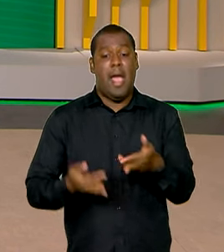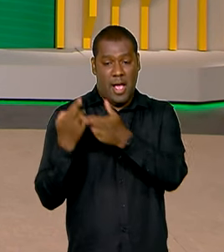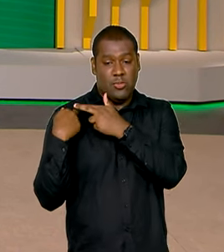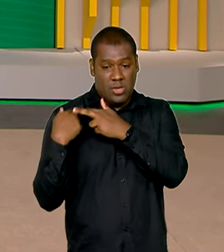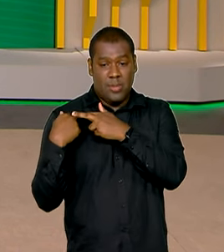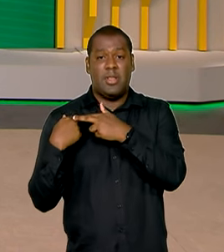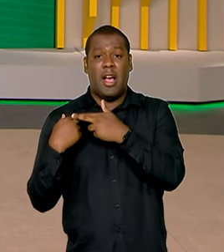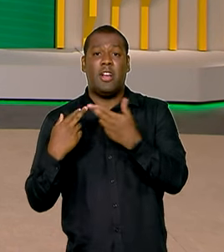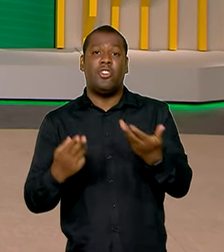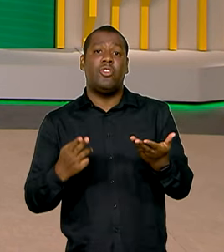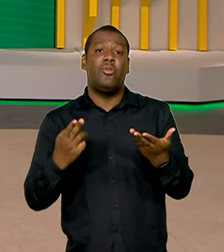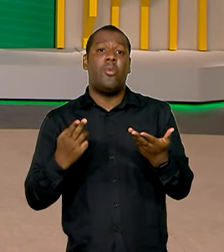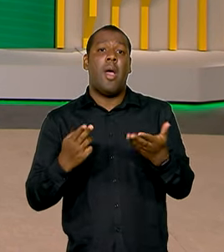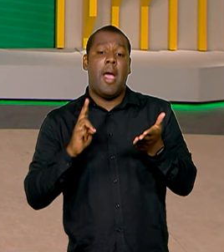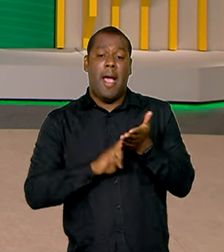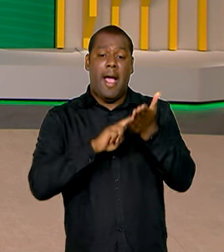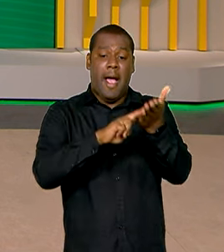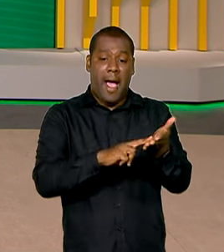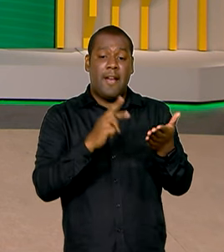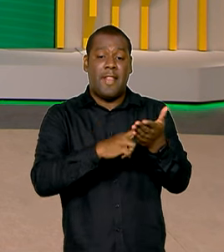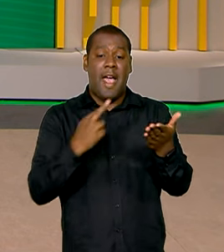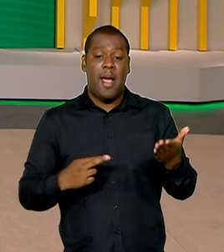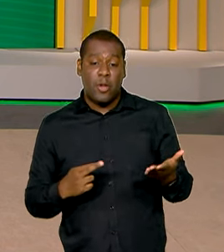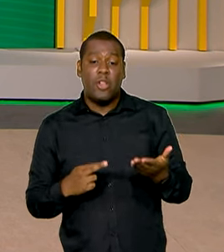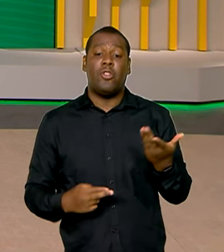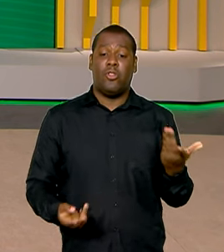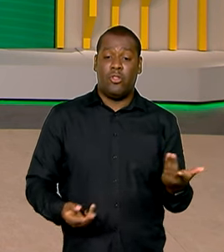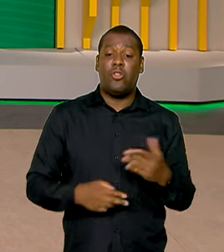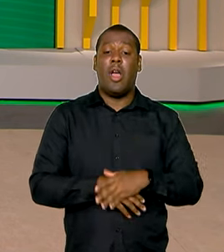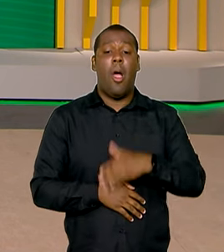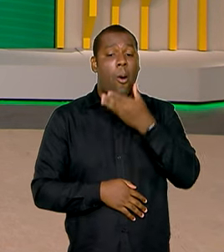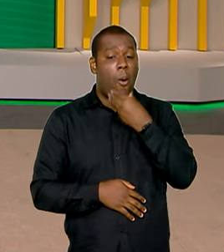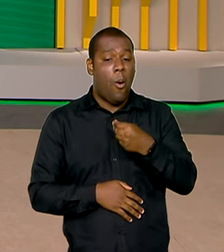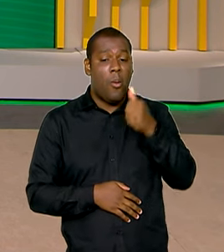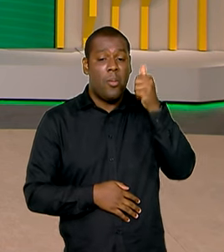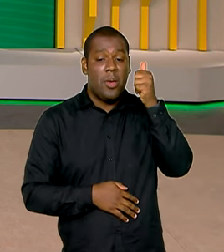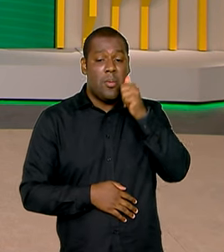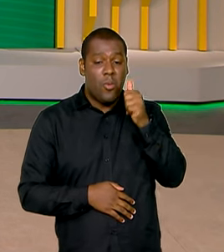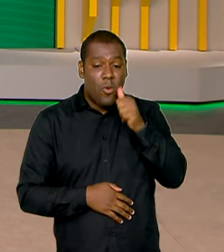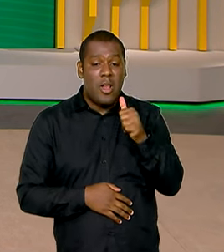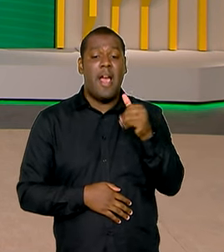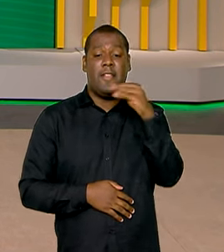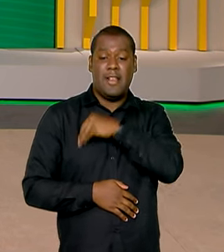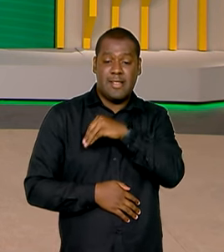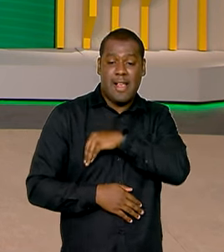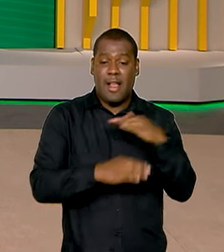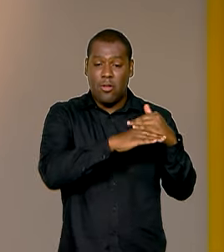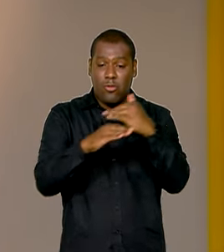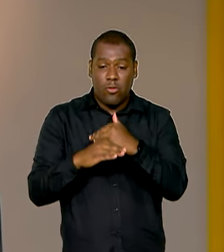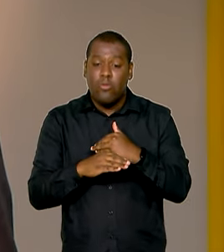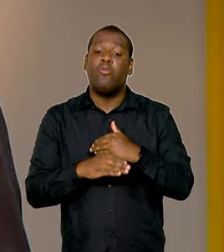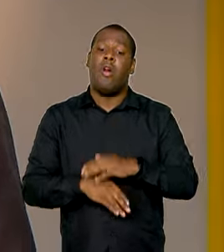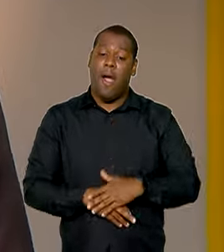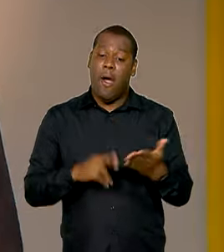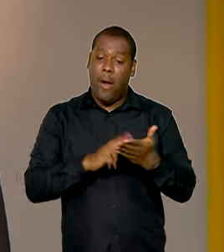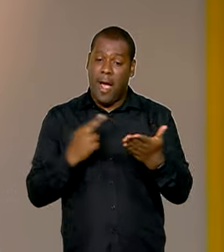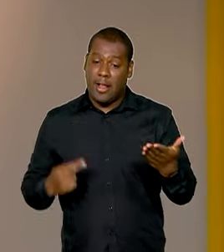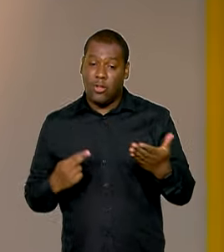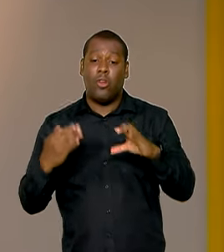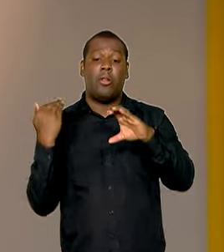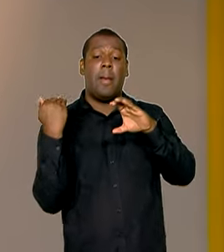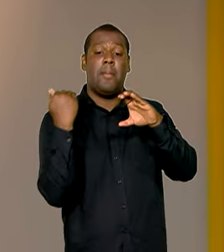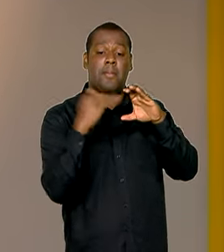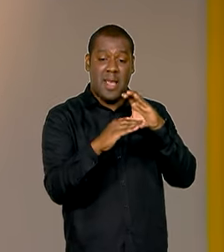sobre a remuneração dos trabalhadores e trabalhadoras ao Ministério do Trabalho e Emprego. Esses dados